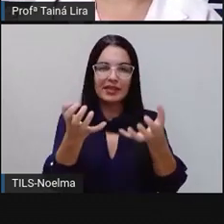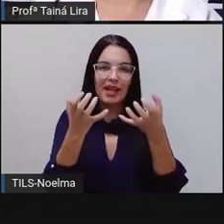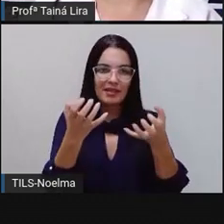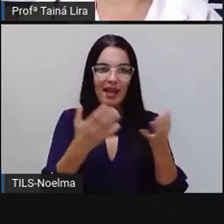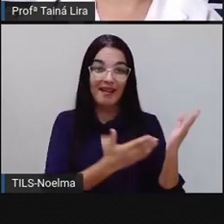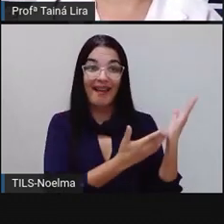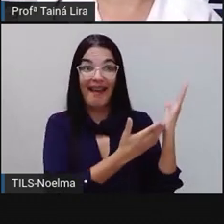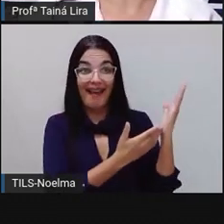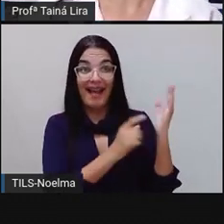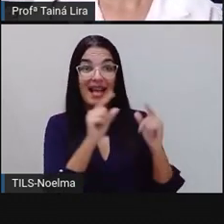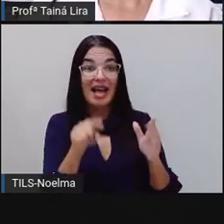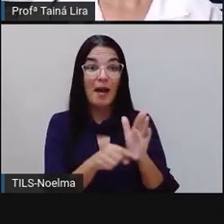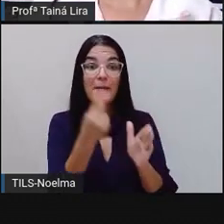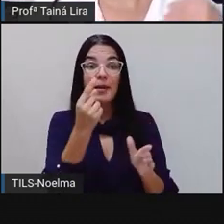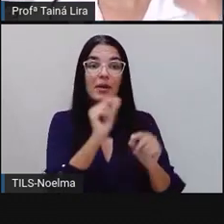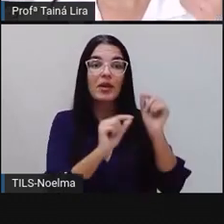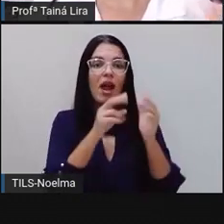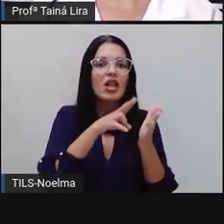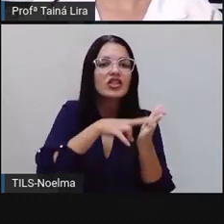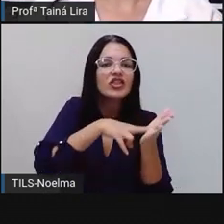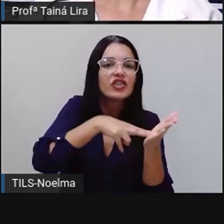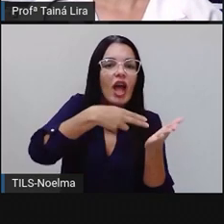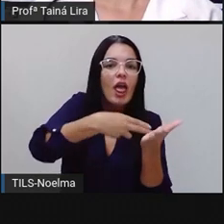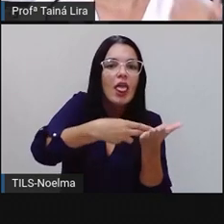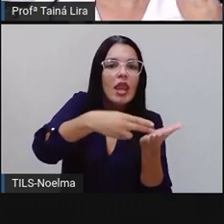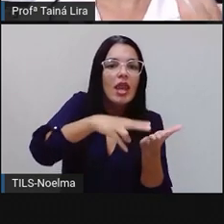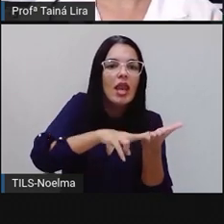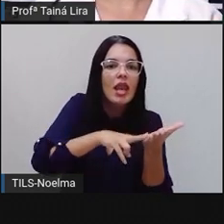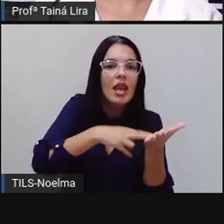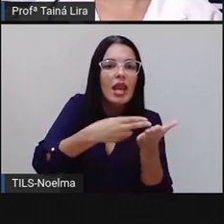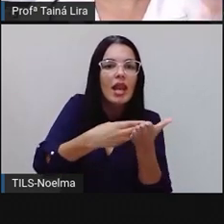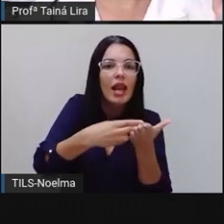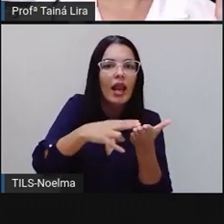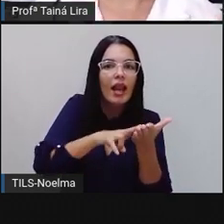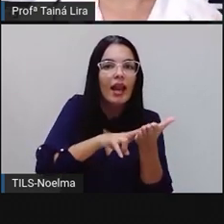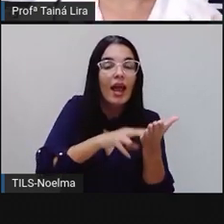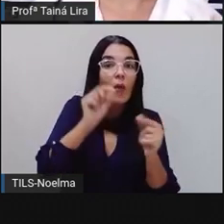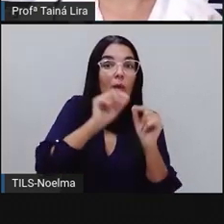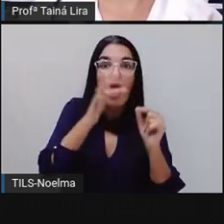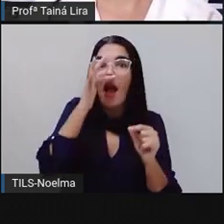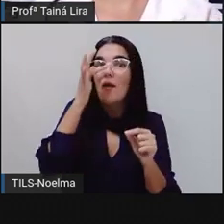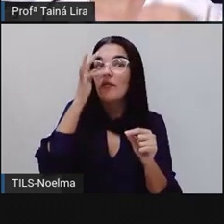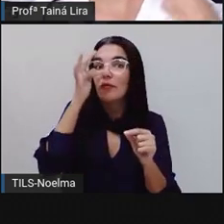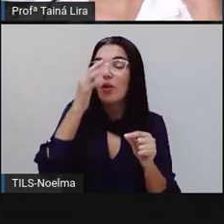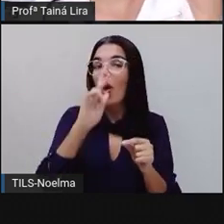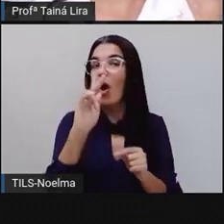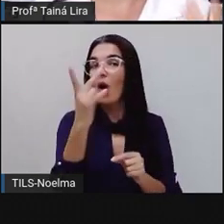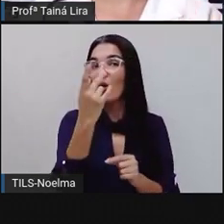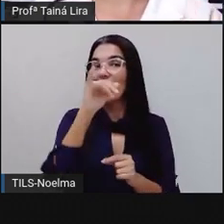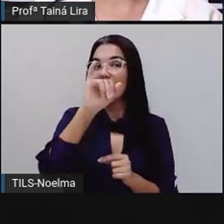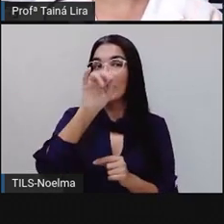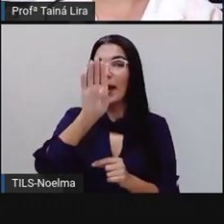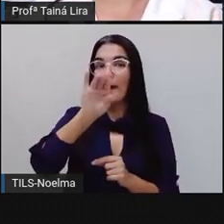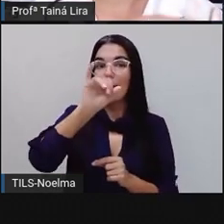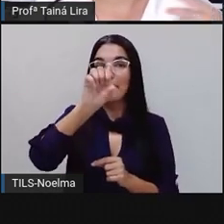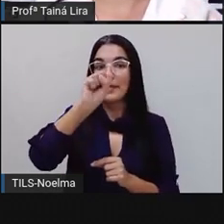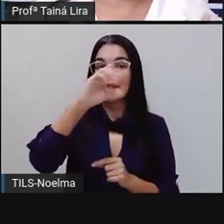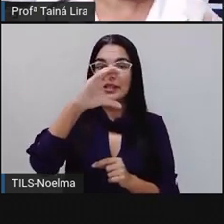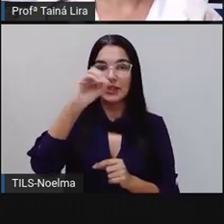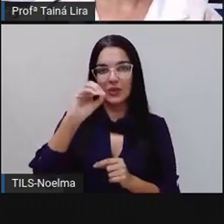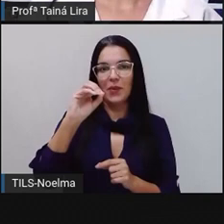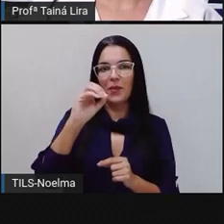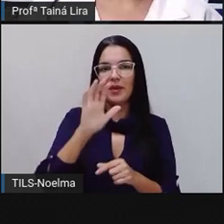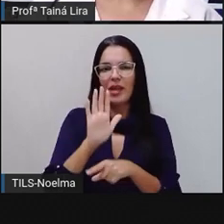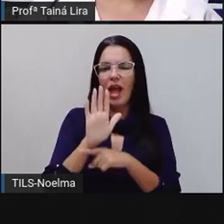daqui, ó, por exemplo, é uma geleia de hibisco, que é aquela folhinha lá que a gente viu que ajuda a emagrecer, tá